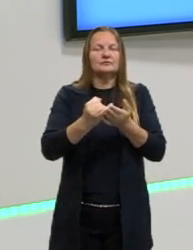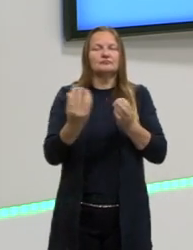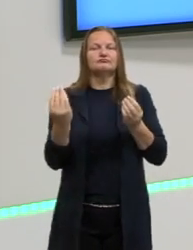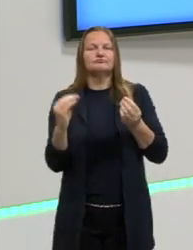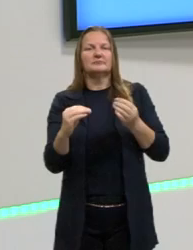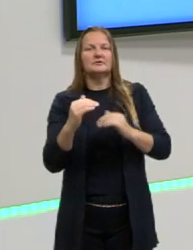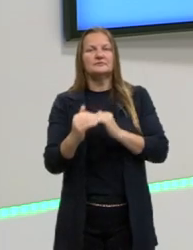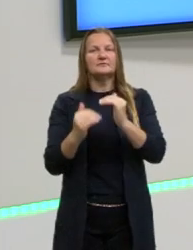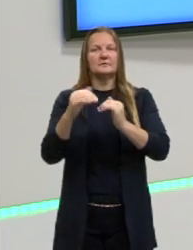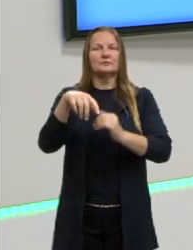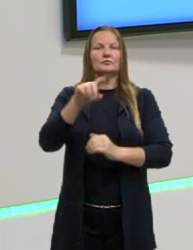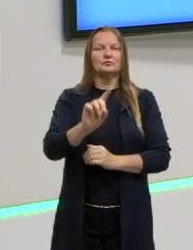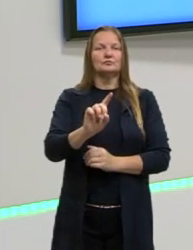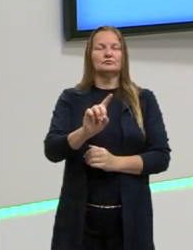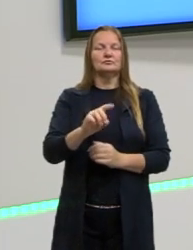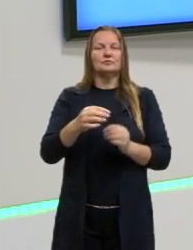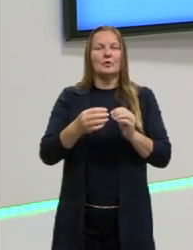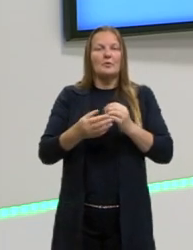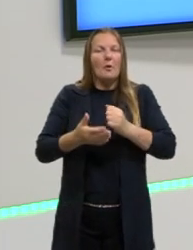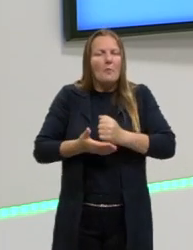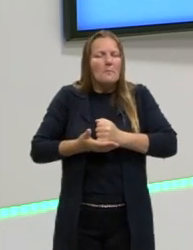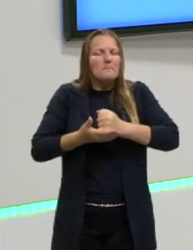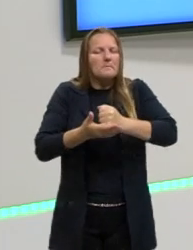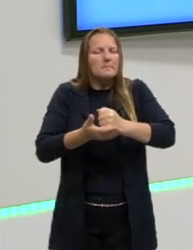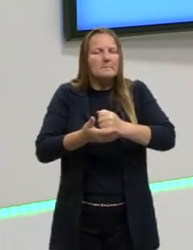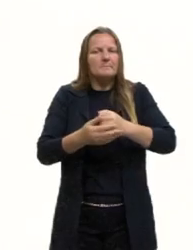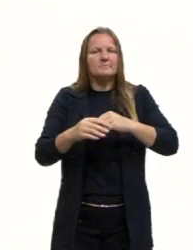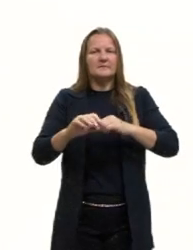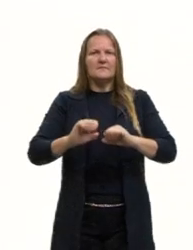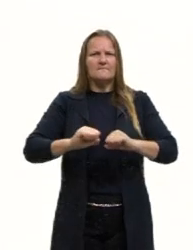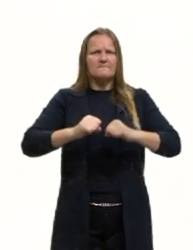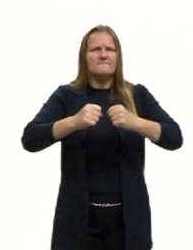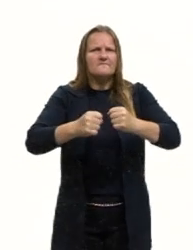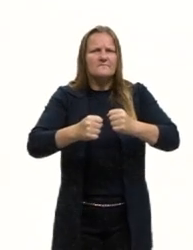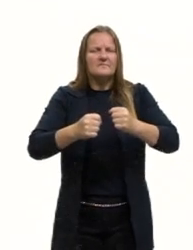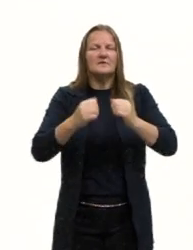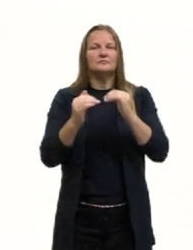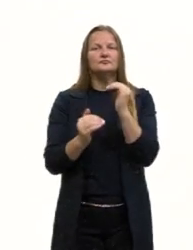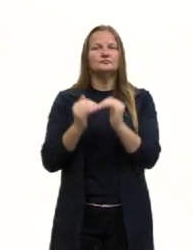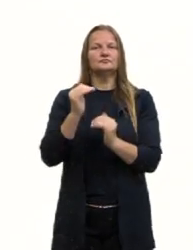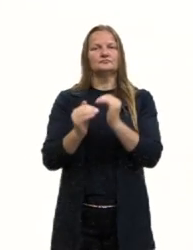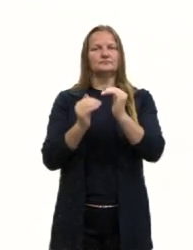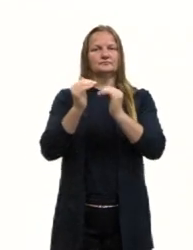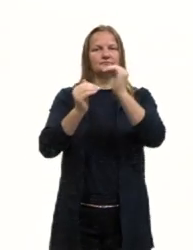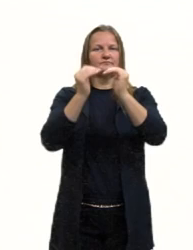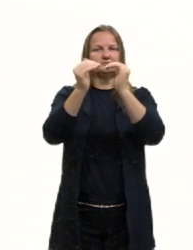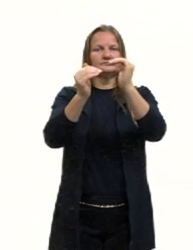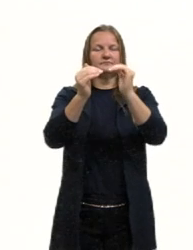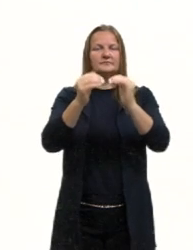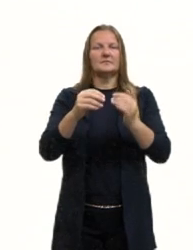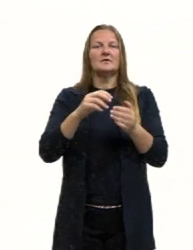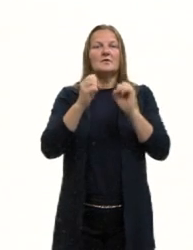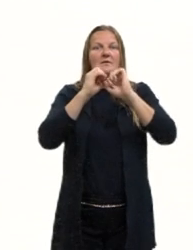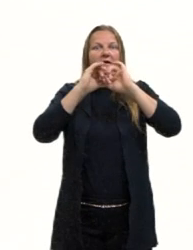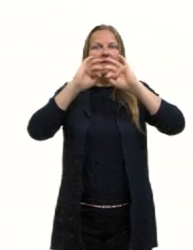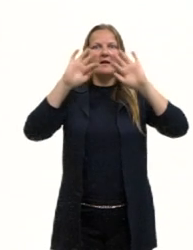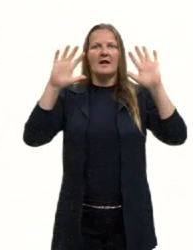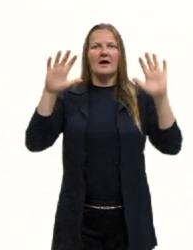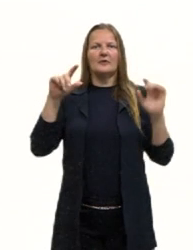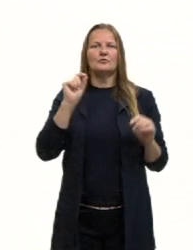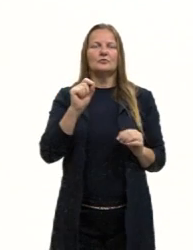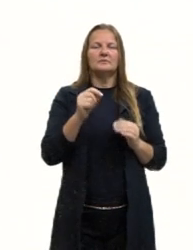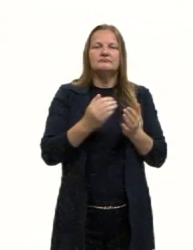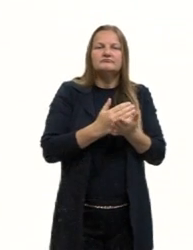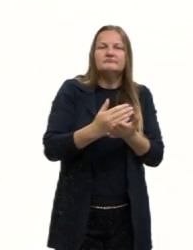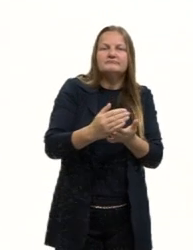E aqui no desenvolvimento 1, já começa a desenvolver, já desenvolve com clareza a